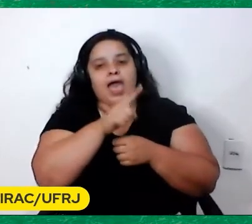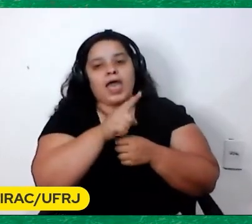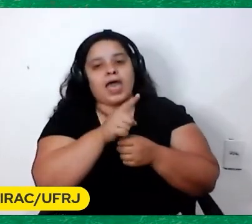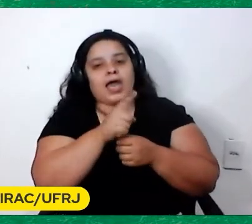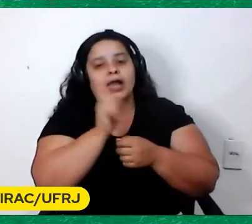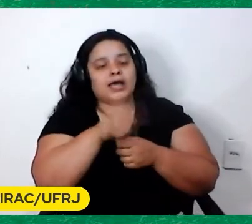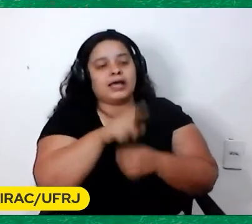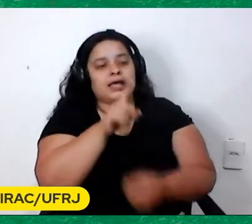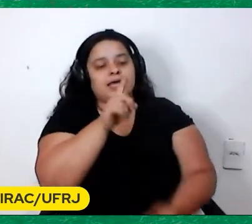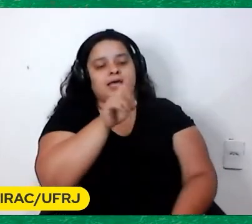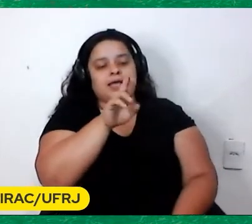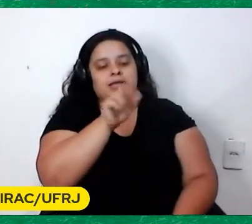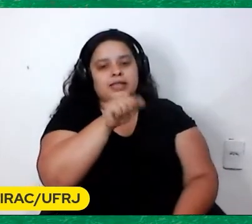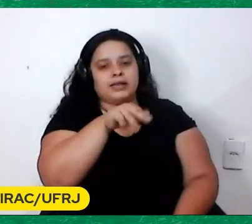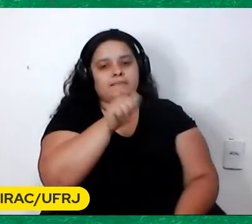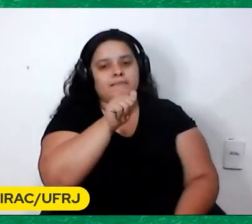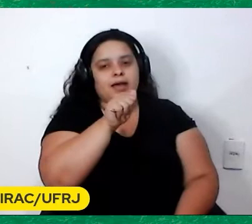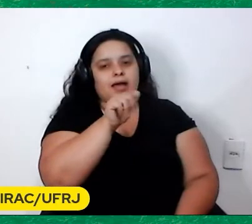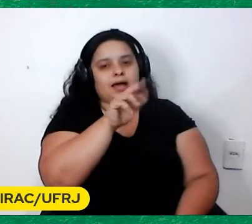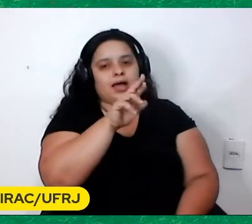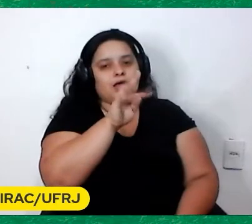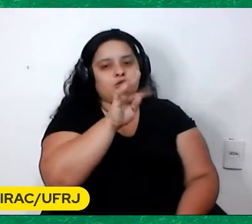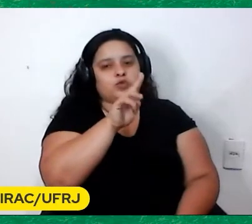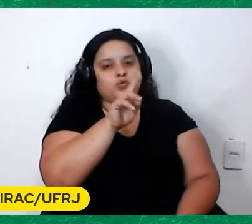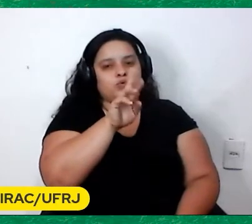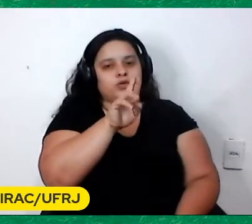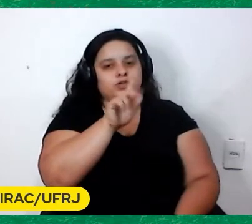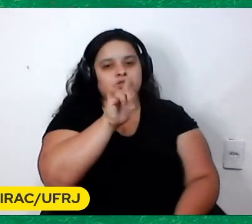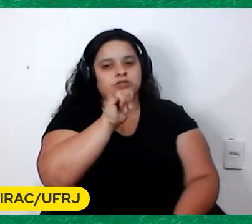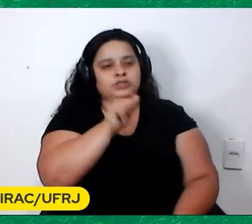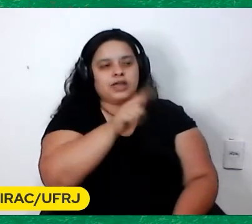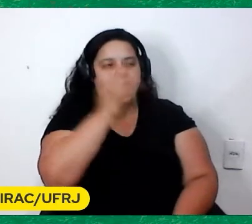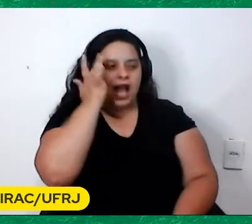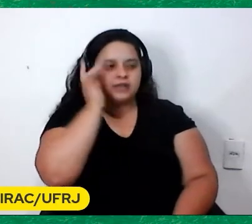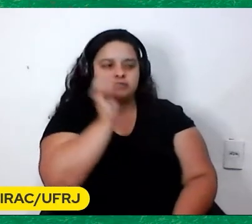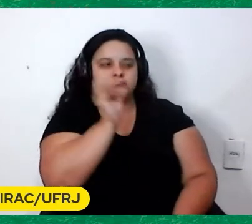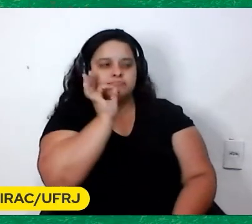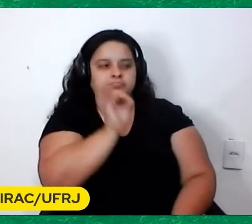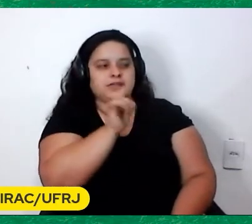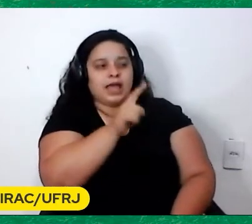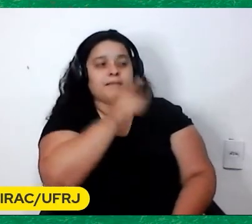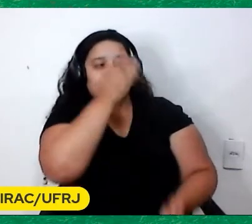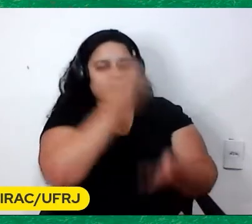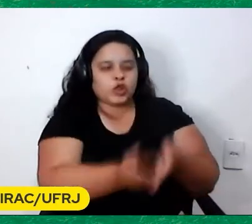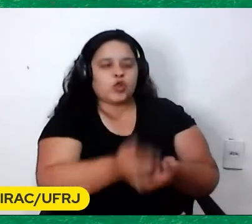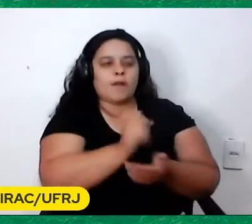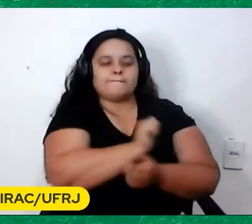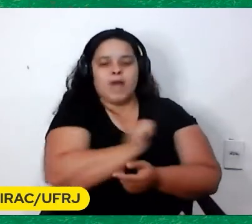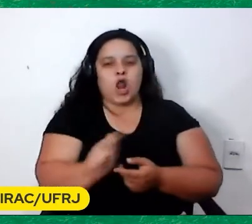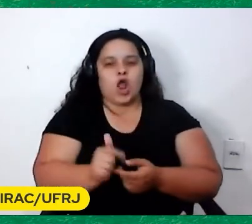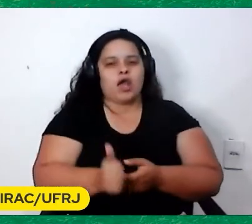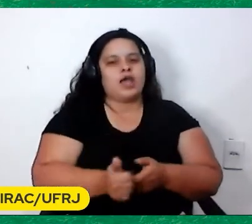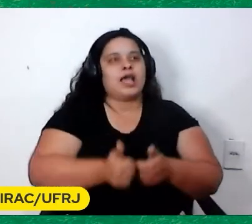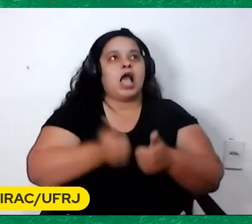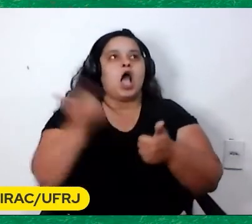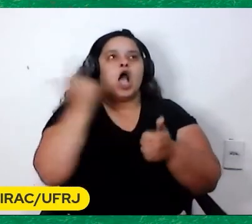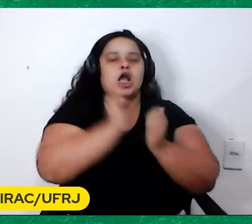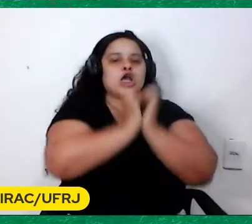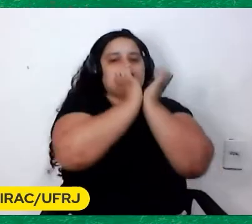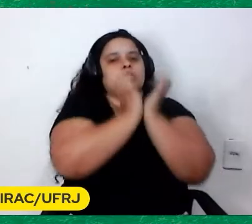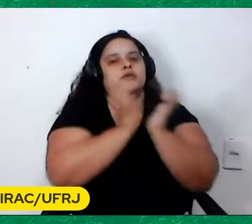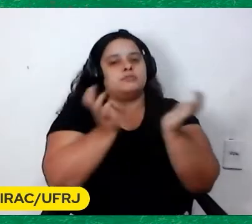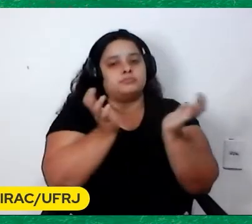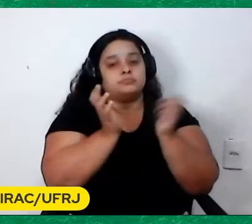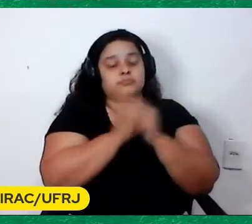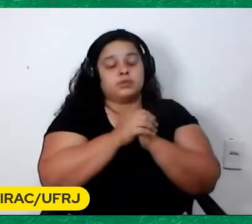perdedores É sempre melhor Do que a dos vencedores Então ele sabia disso Ele tinha esse olho Mas você falou Que ele torcia Desesperadamente Pelo